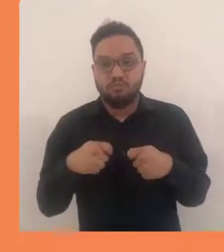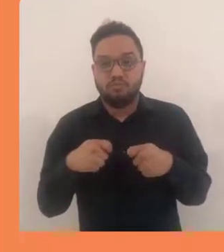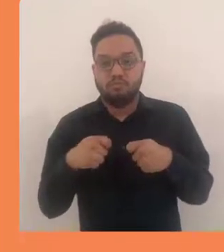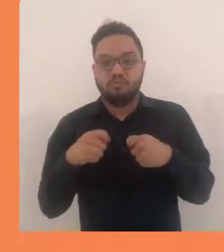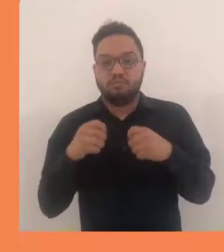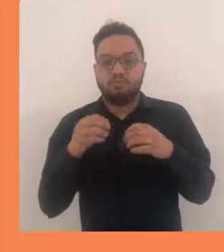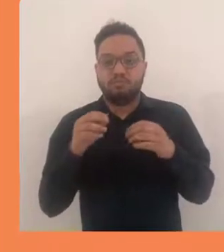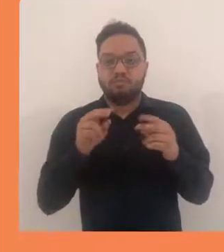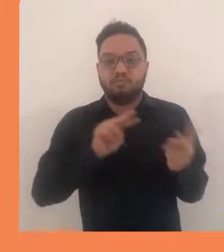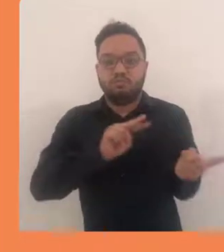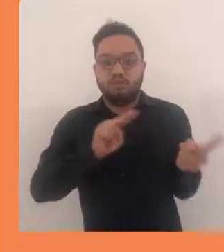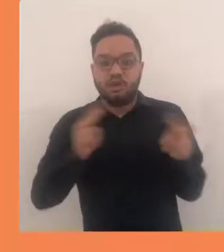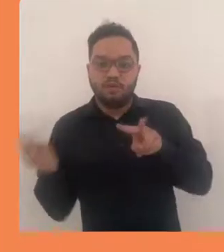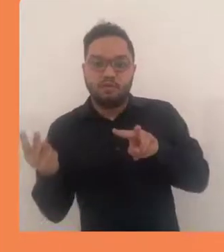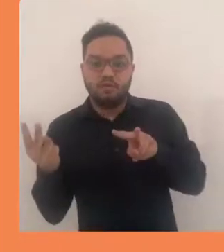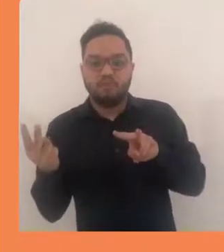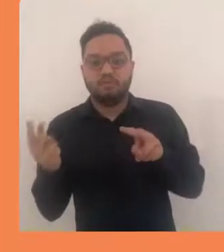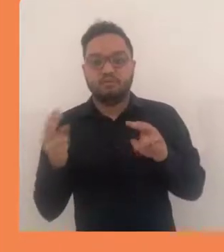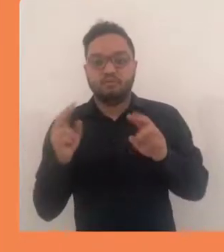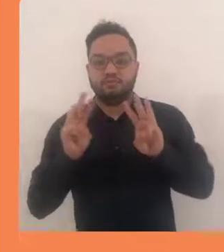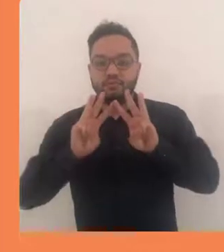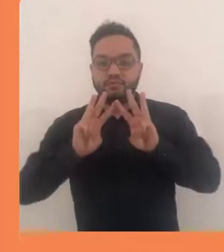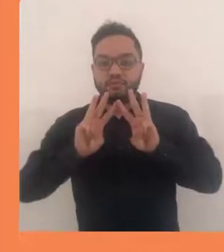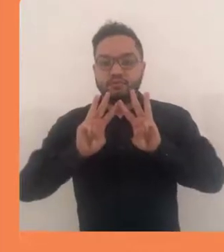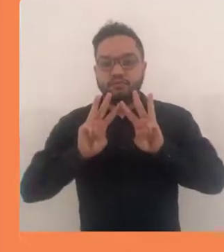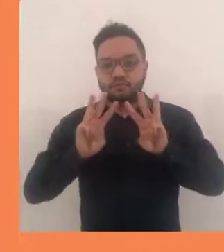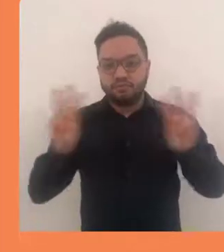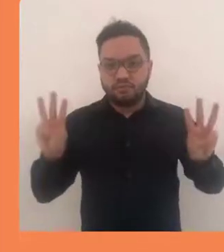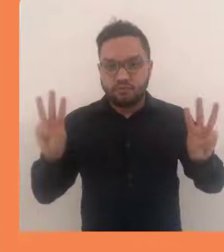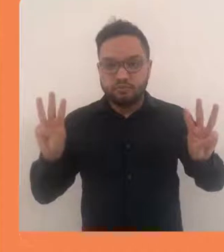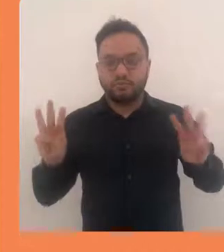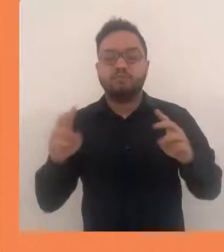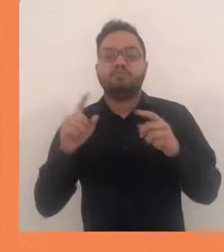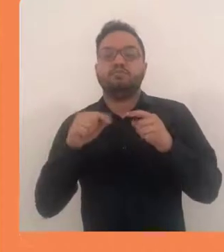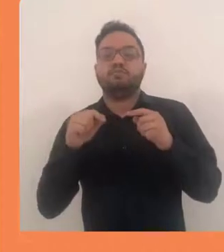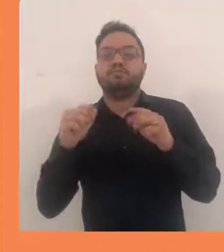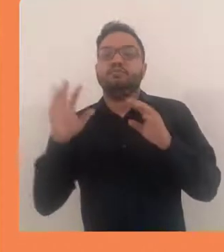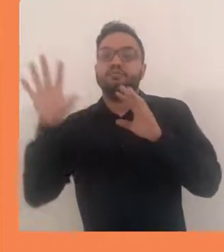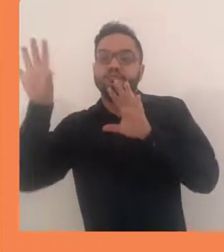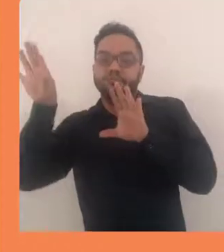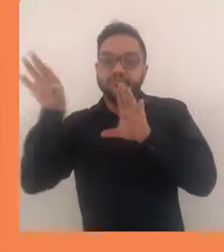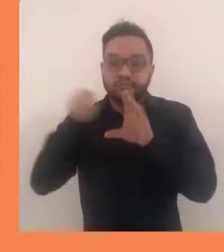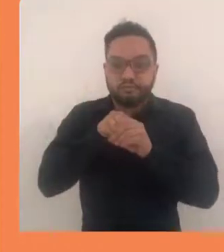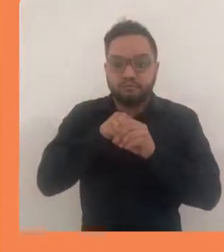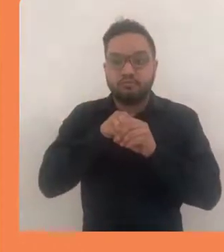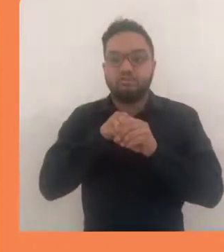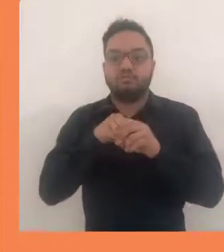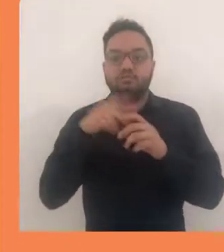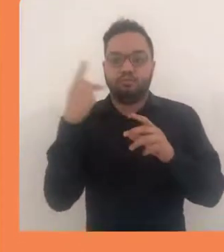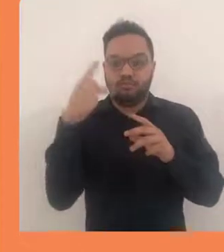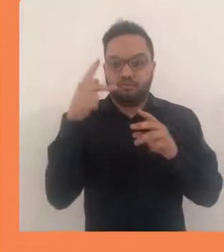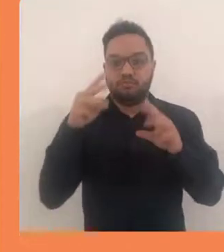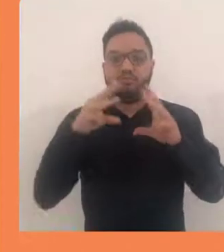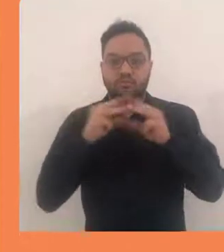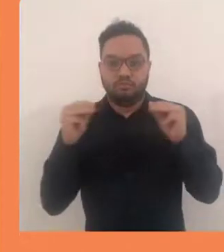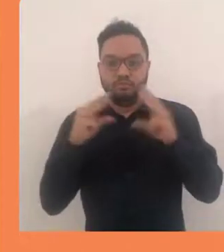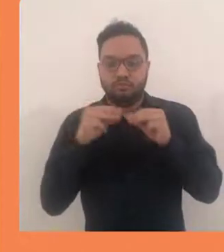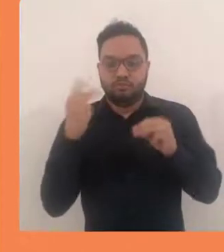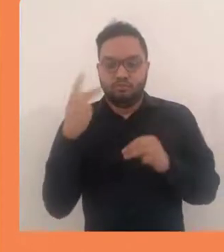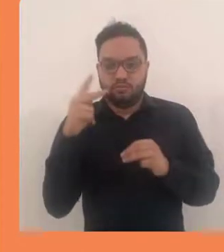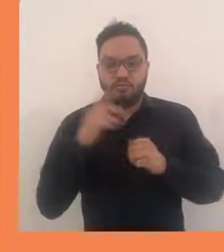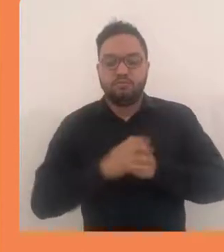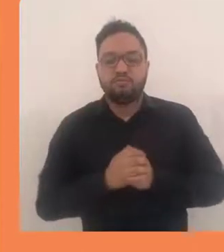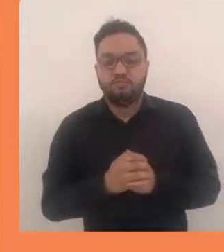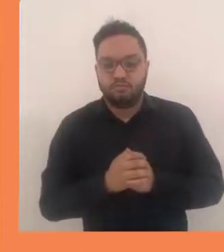possível fazer uma URL que você possa ser transferido para um site como um link ou